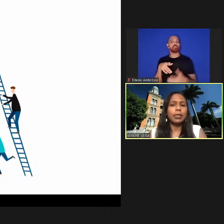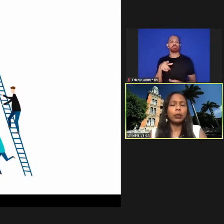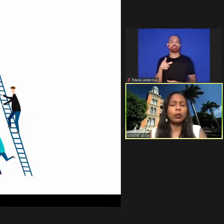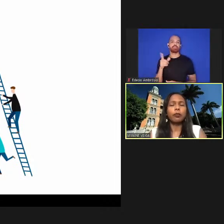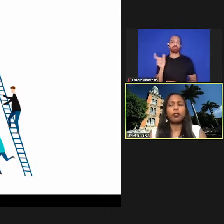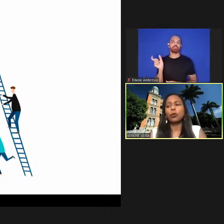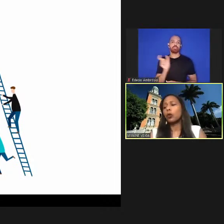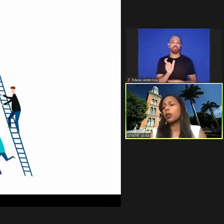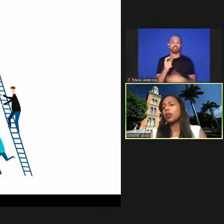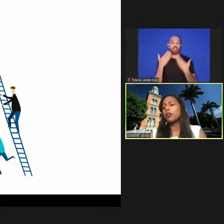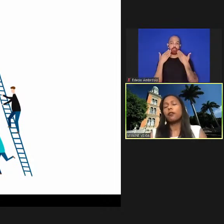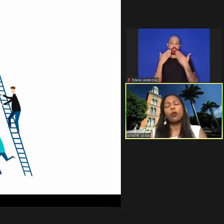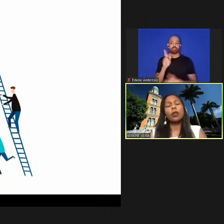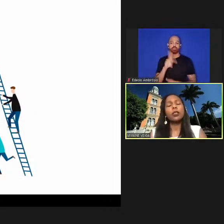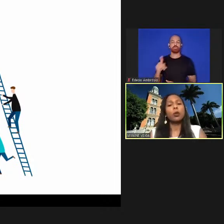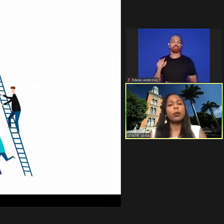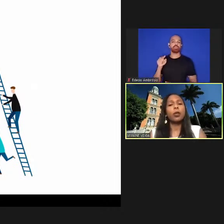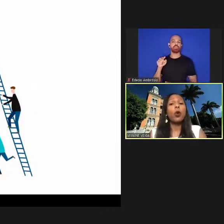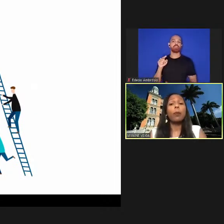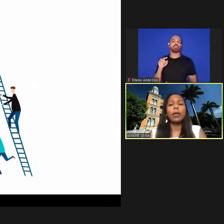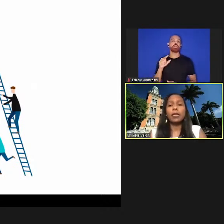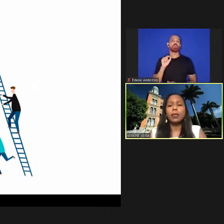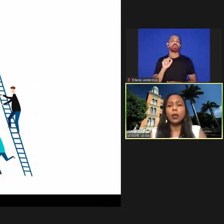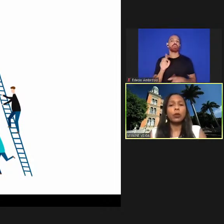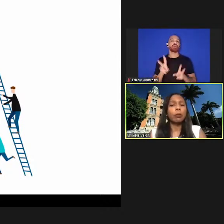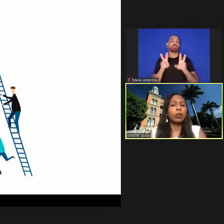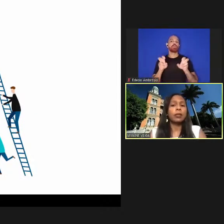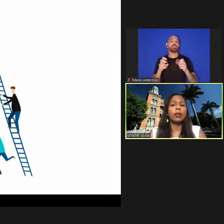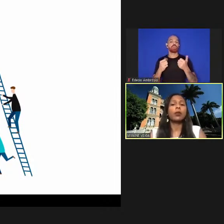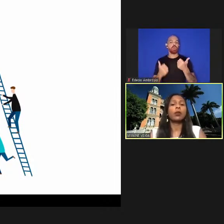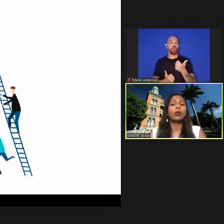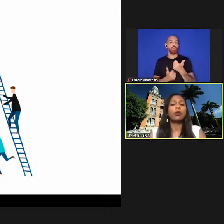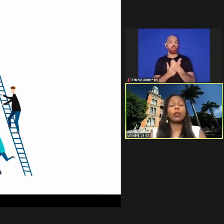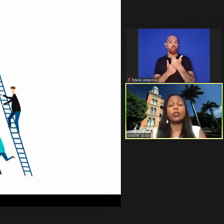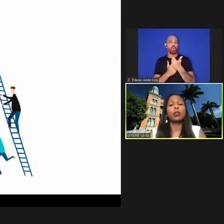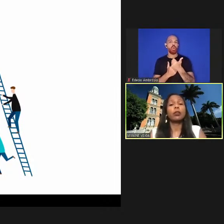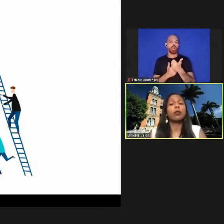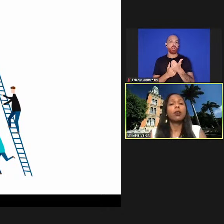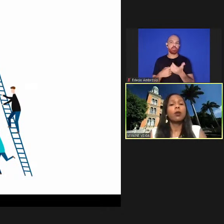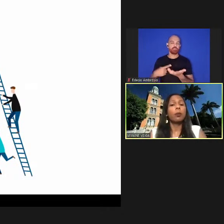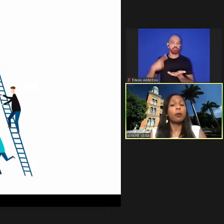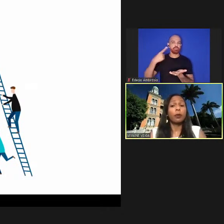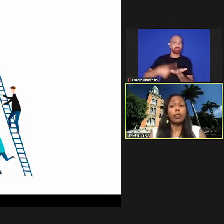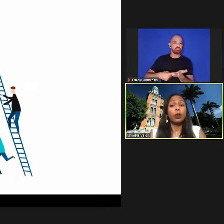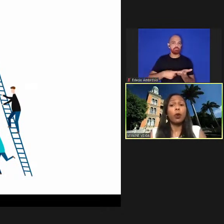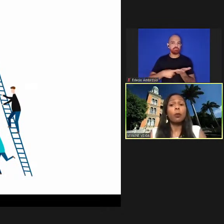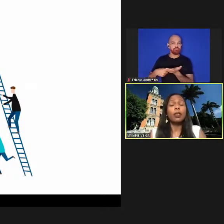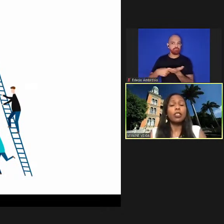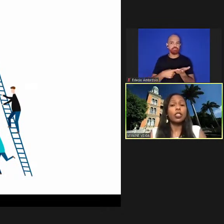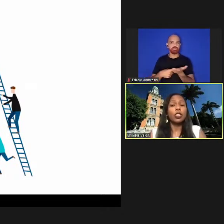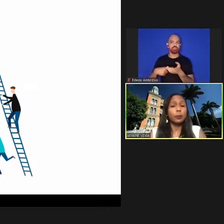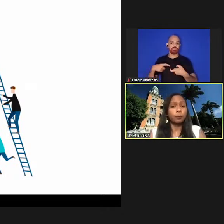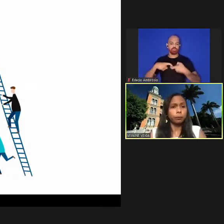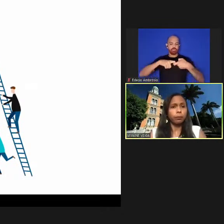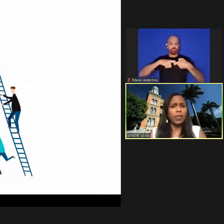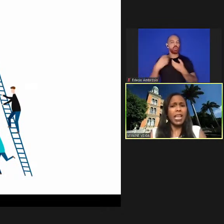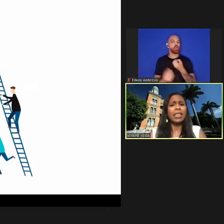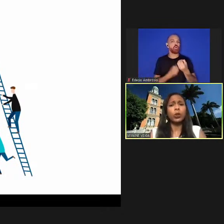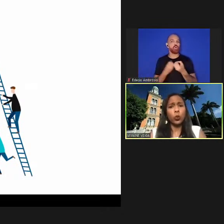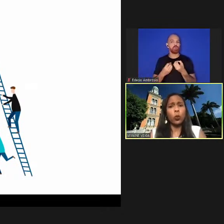apresentação do professor foi sobre cooperação ou colaboração collaboration cooperation como que a gente